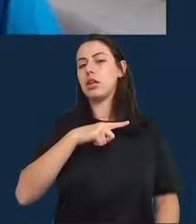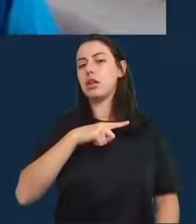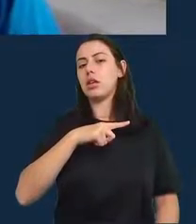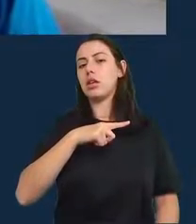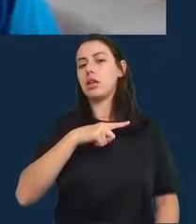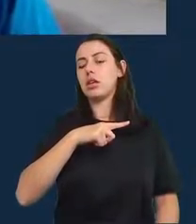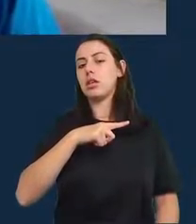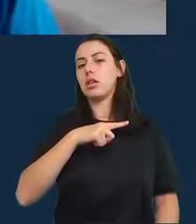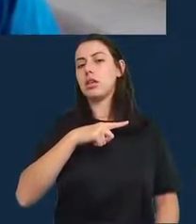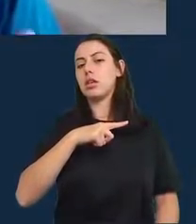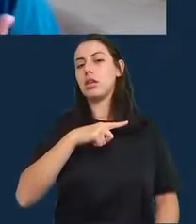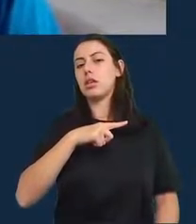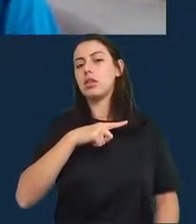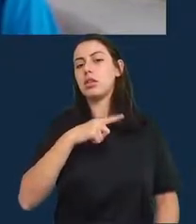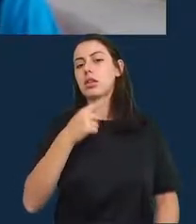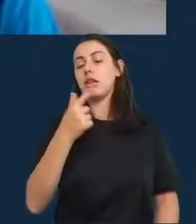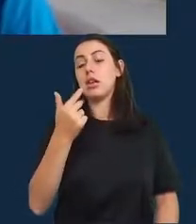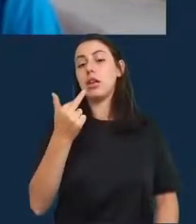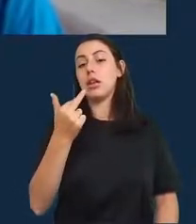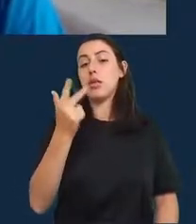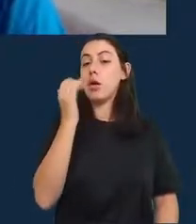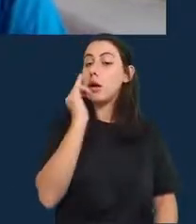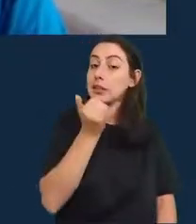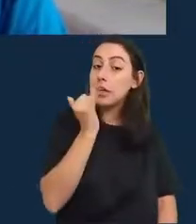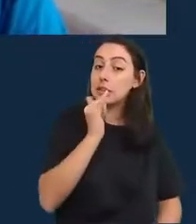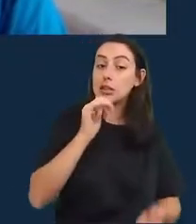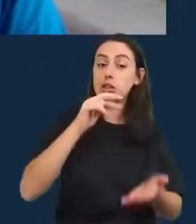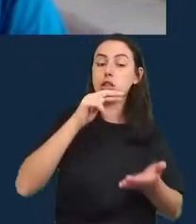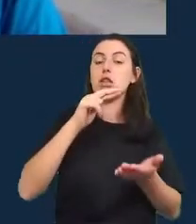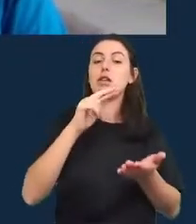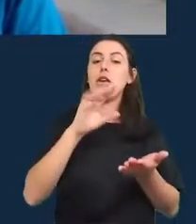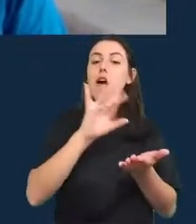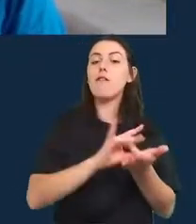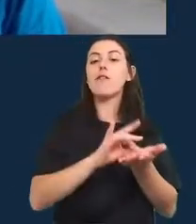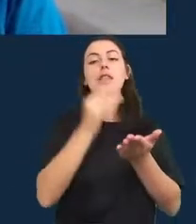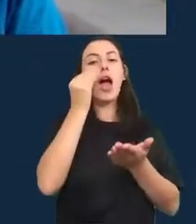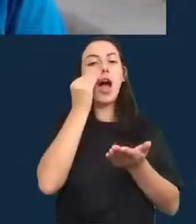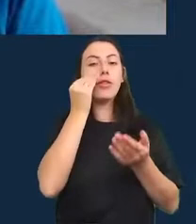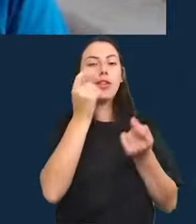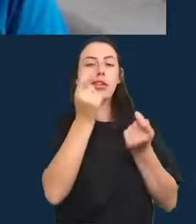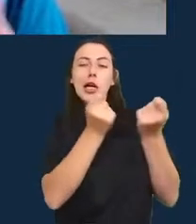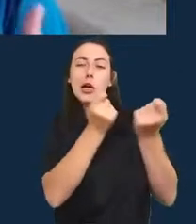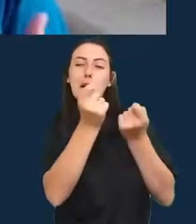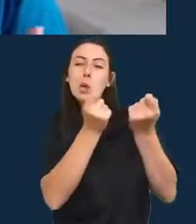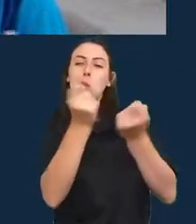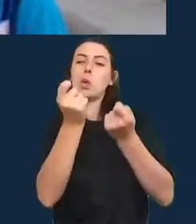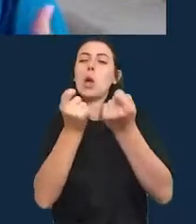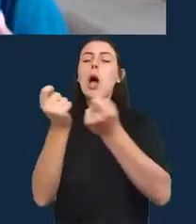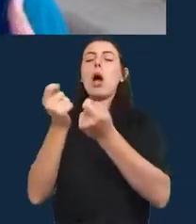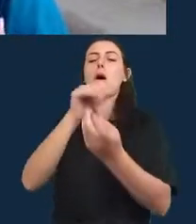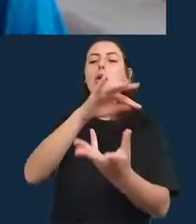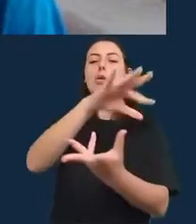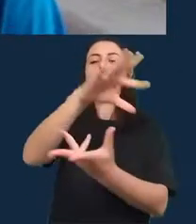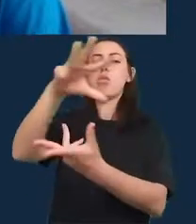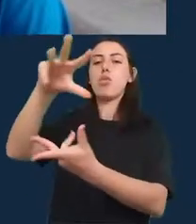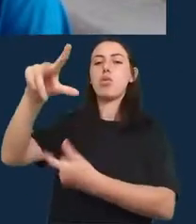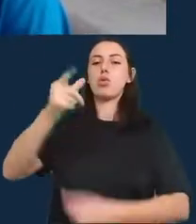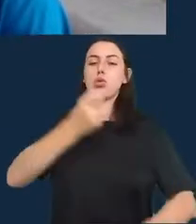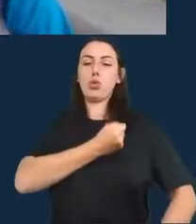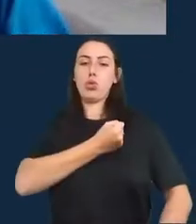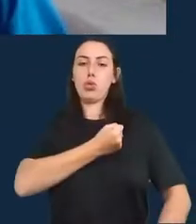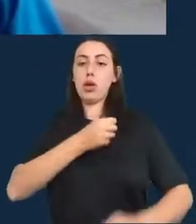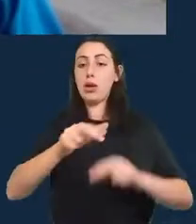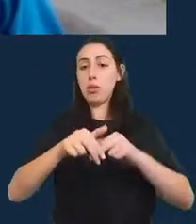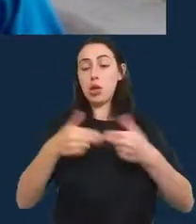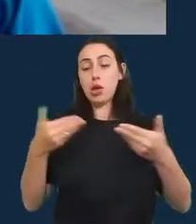intercorrências muitas narrativas oficiais tentando controlar como a gente vê o mundo e tal hoje em dia então o que que você diria porque eu